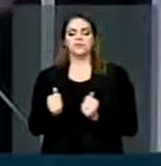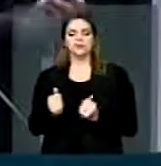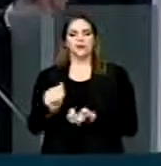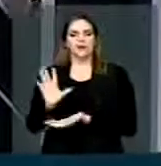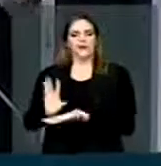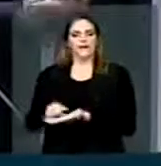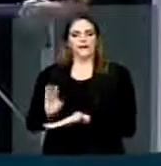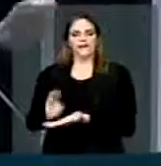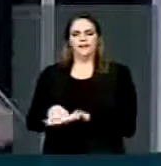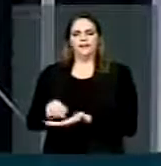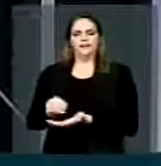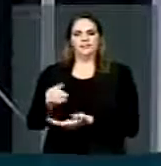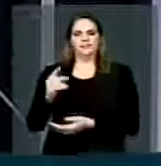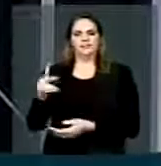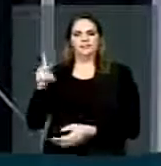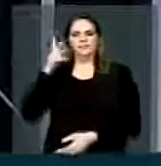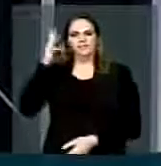para que fique claro para a sociedade brasileira. Obrigado.